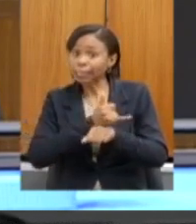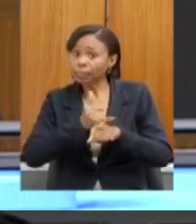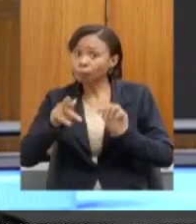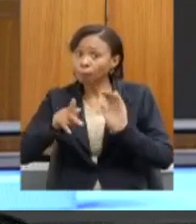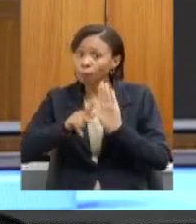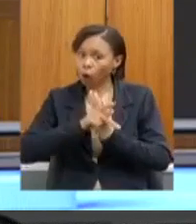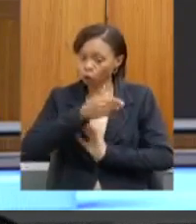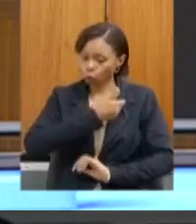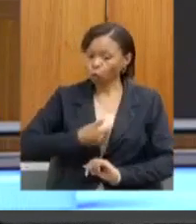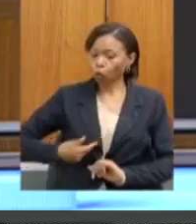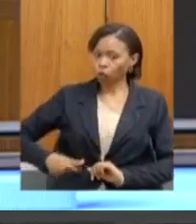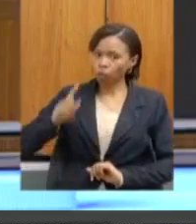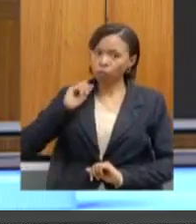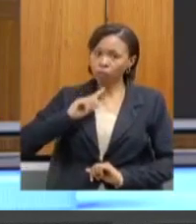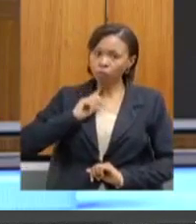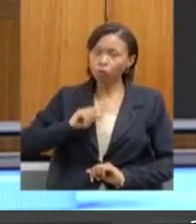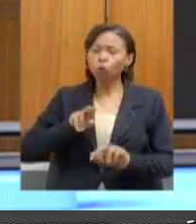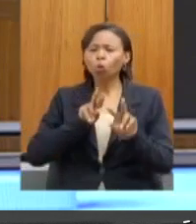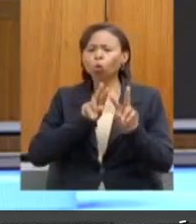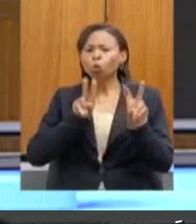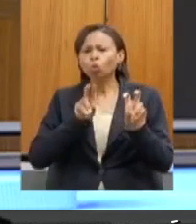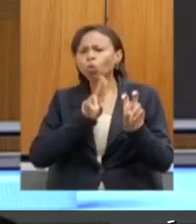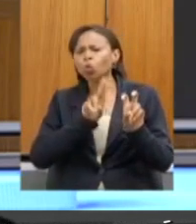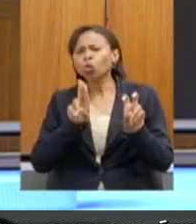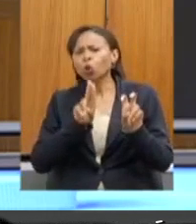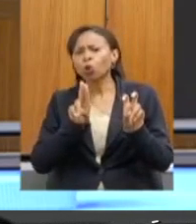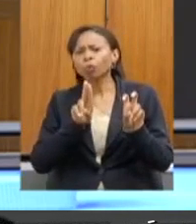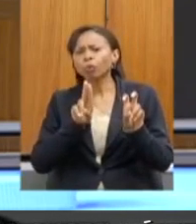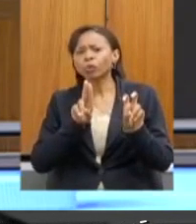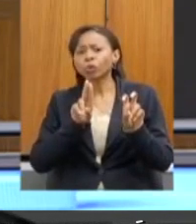Minas Gerais que chama Somos Todos Água. Eu era